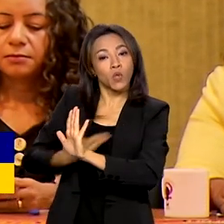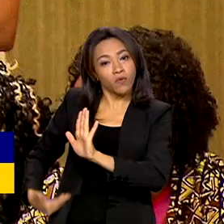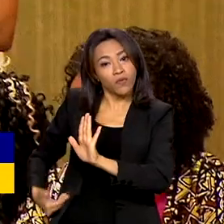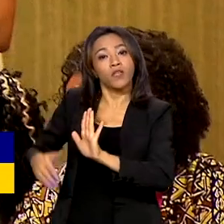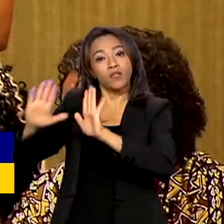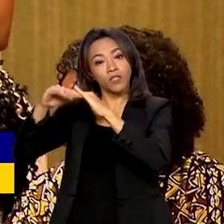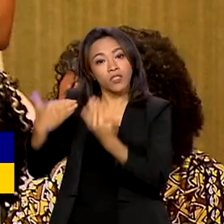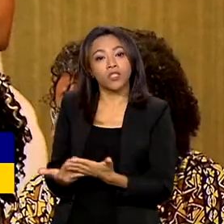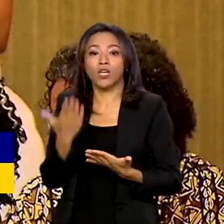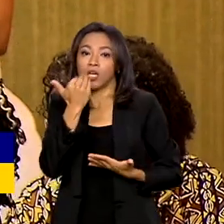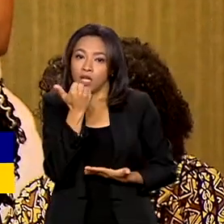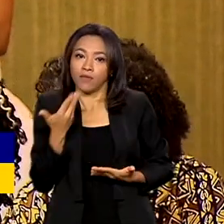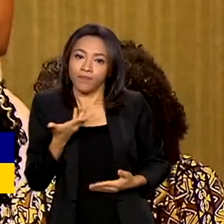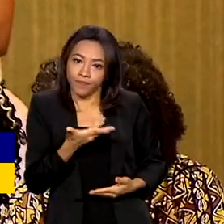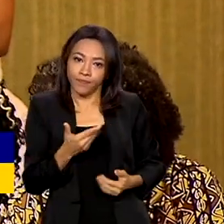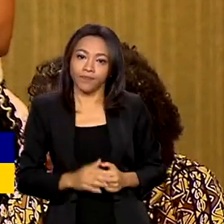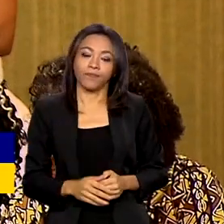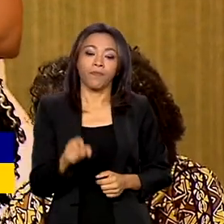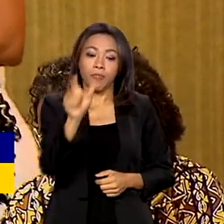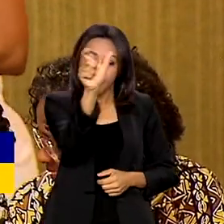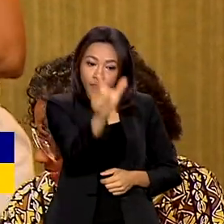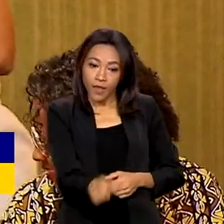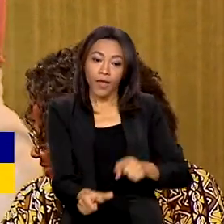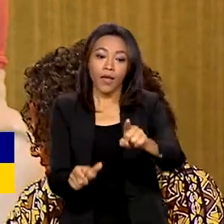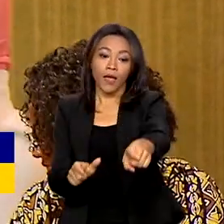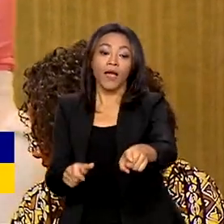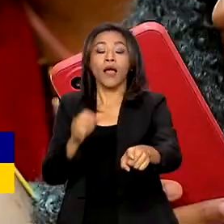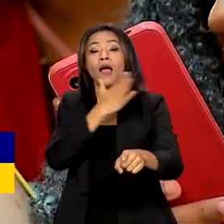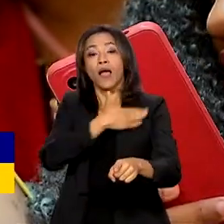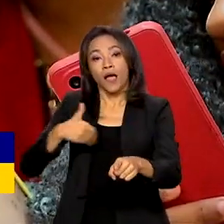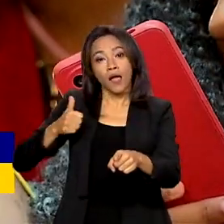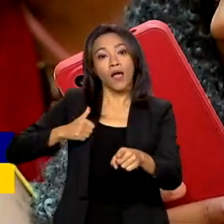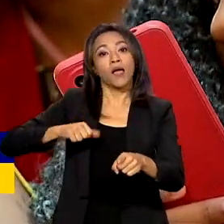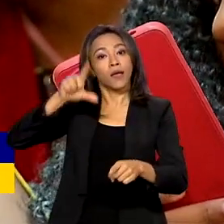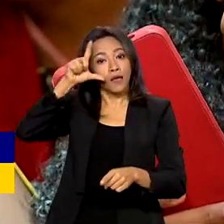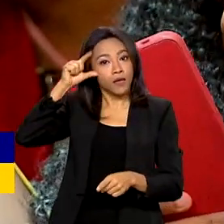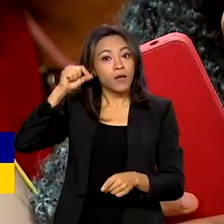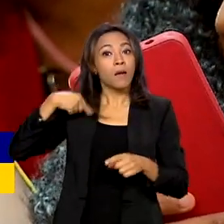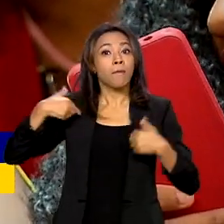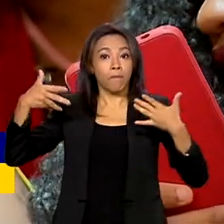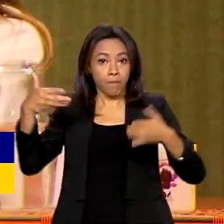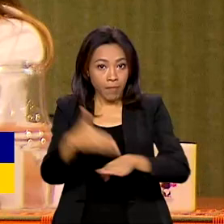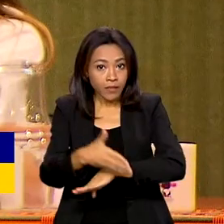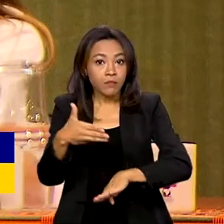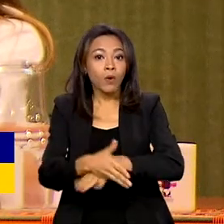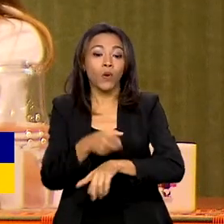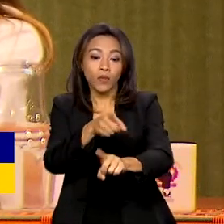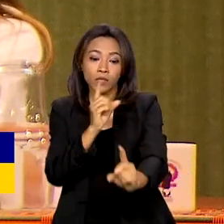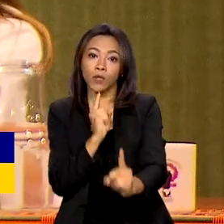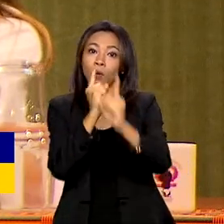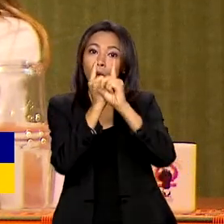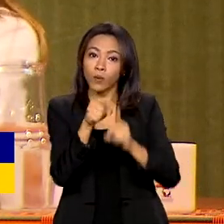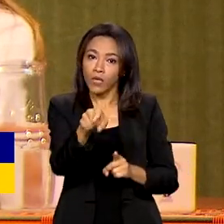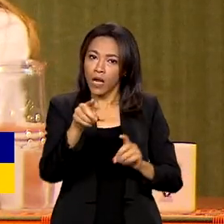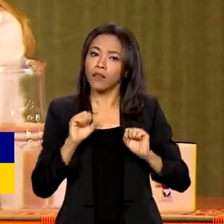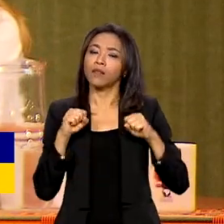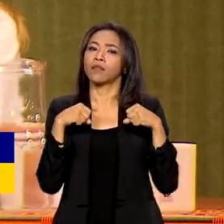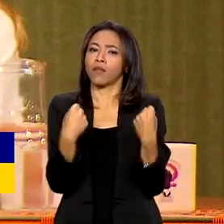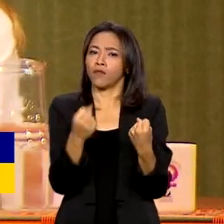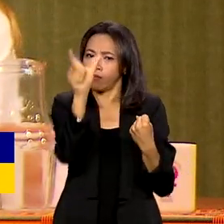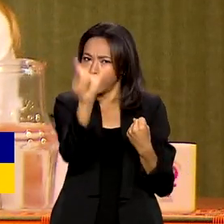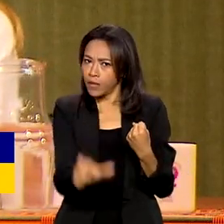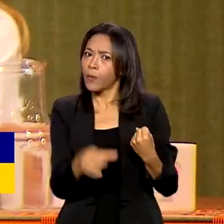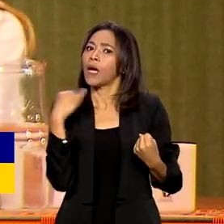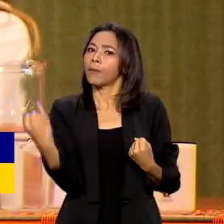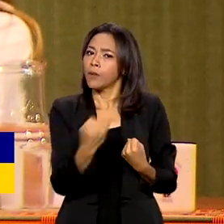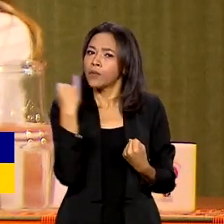Escolar. A primeira-dama também participou da abertura do encontro de mulheres quilombolas e defendeu a importância de um